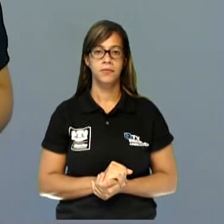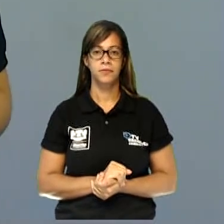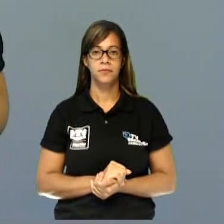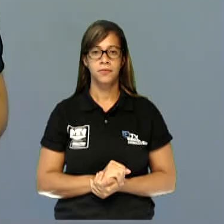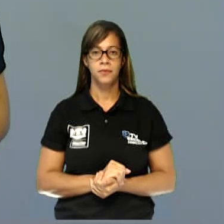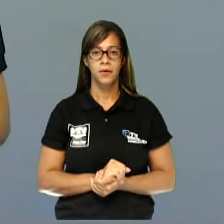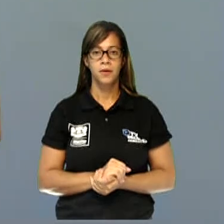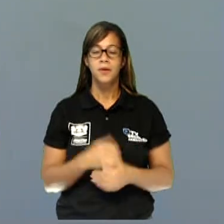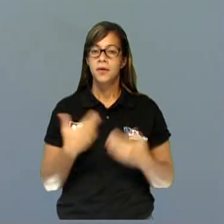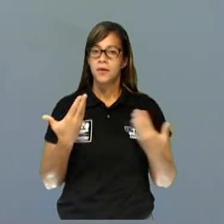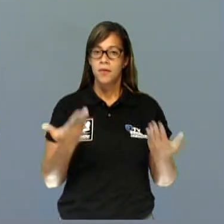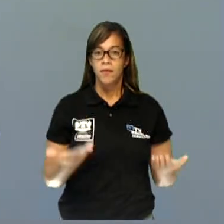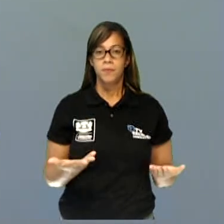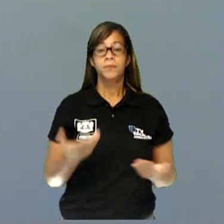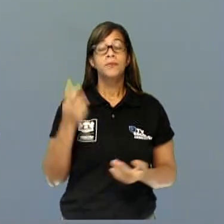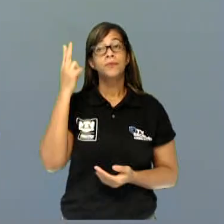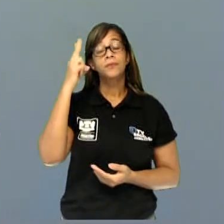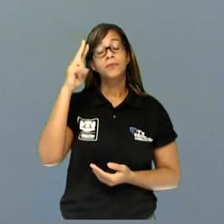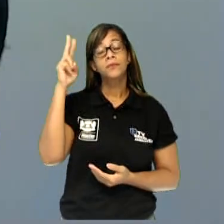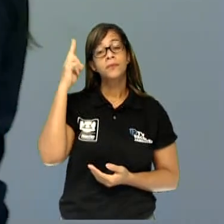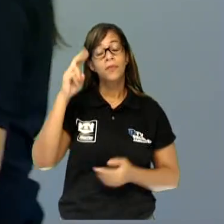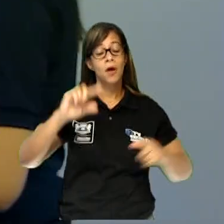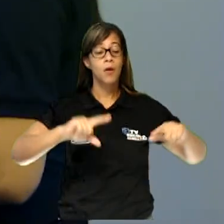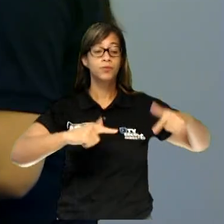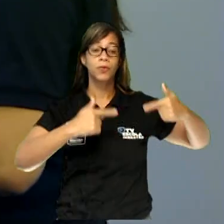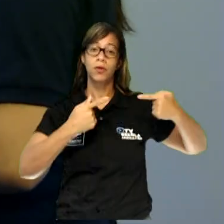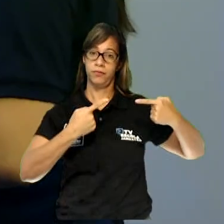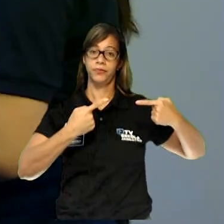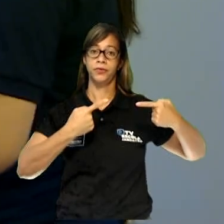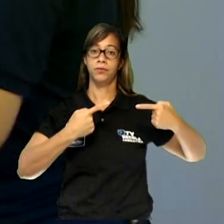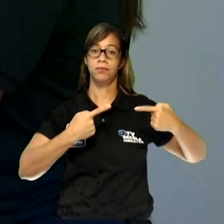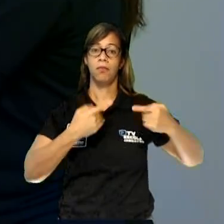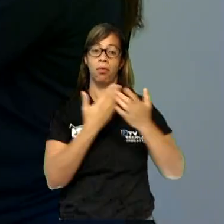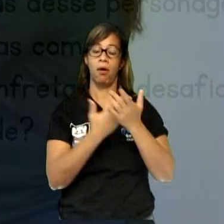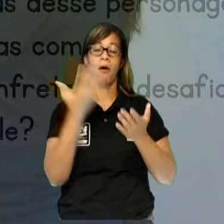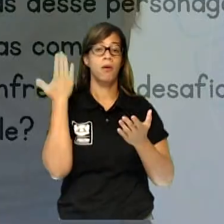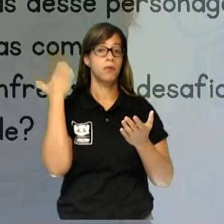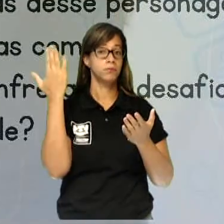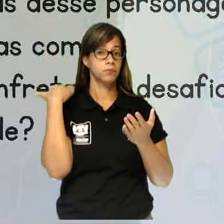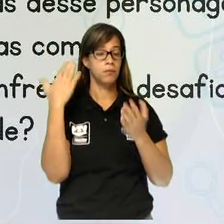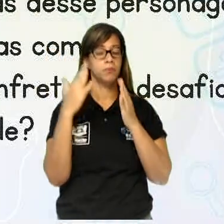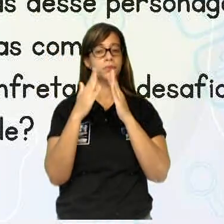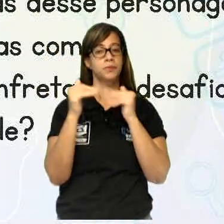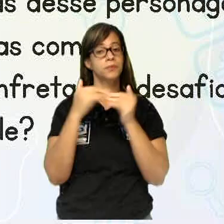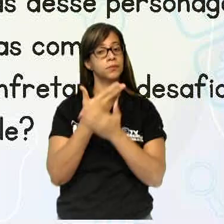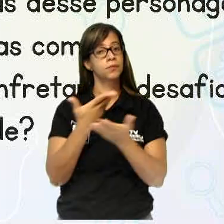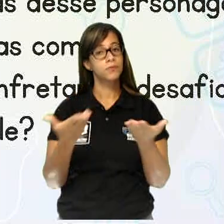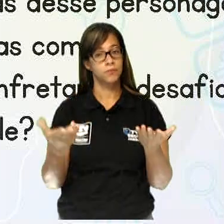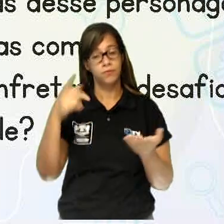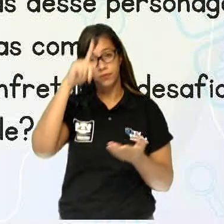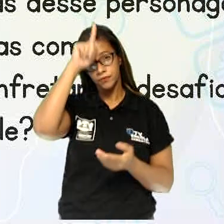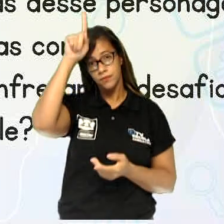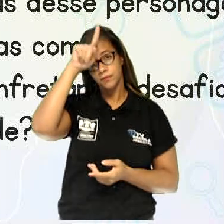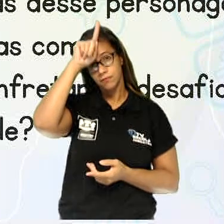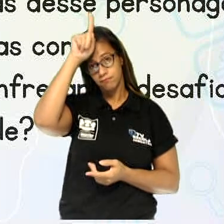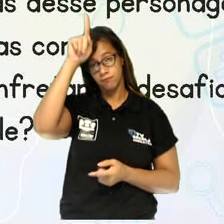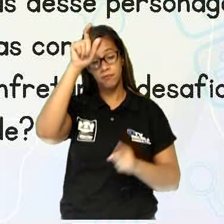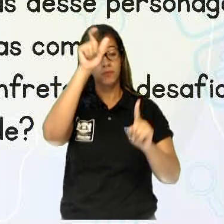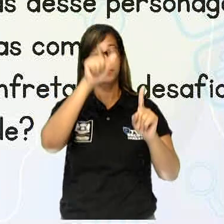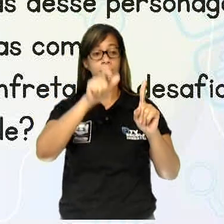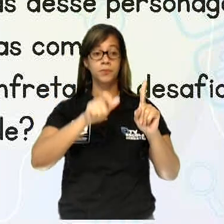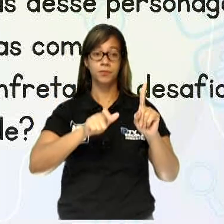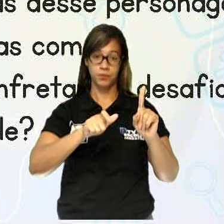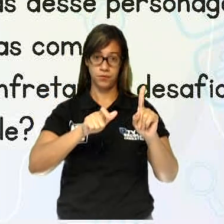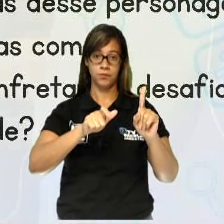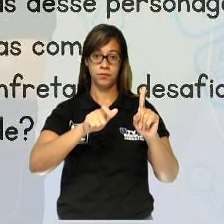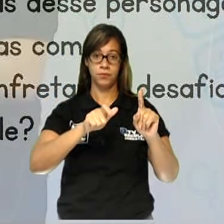Bom, vamos retomar o desafio da aula anterior. Quando eu pedi para que vocês inventassem um personagem, dando a ele um